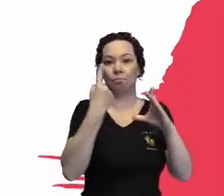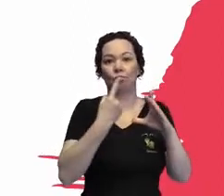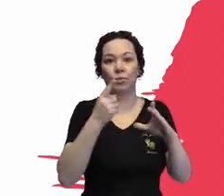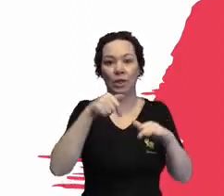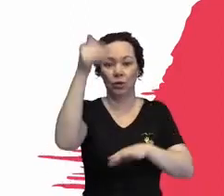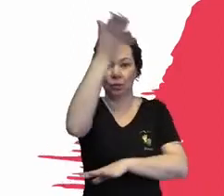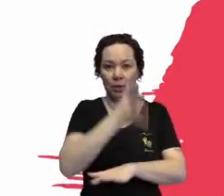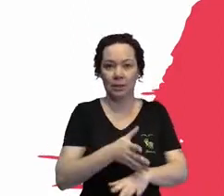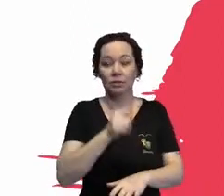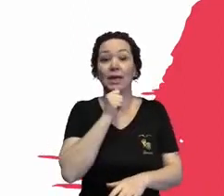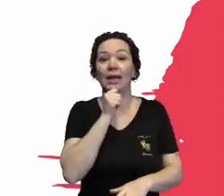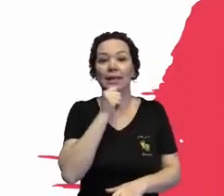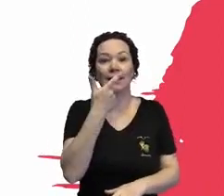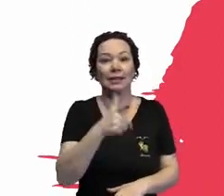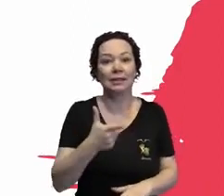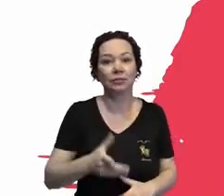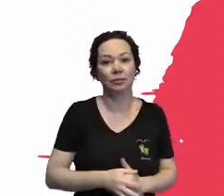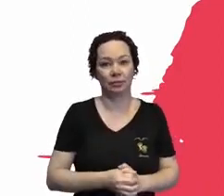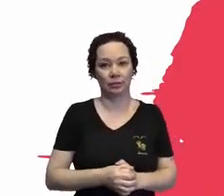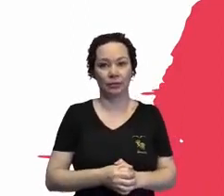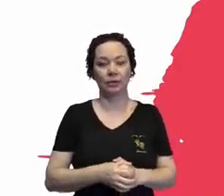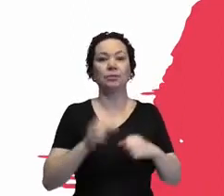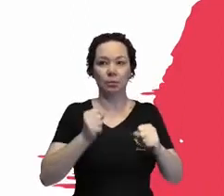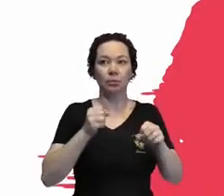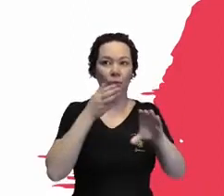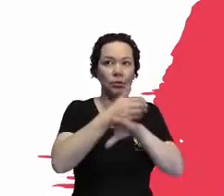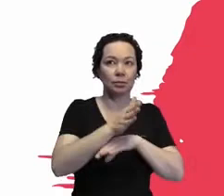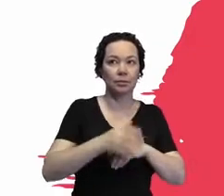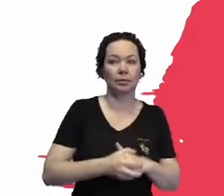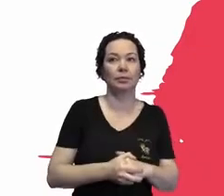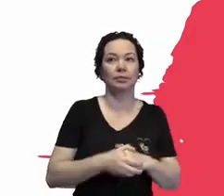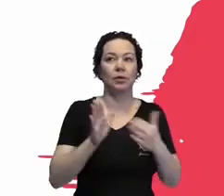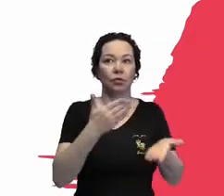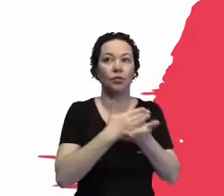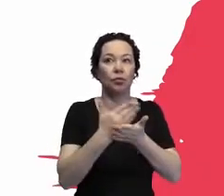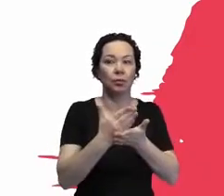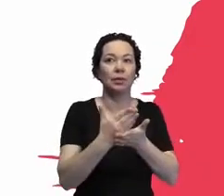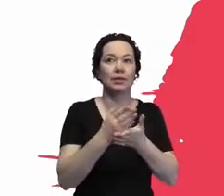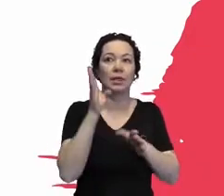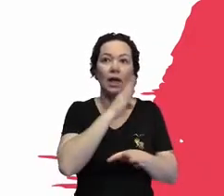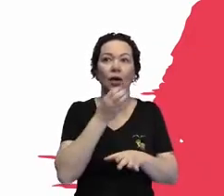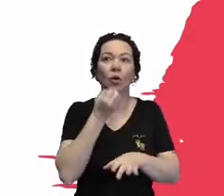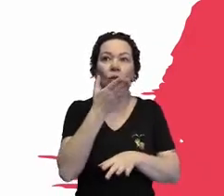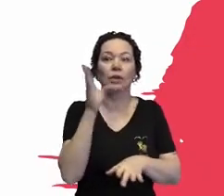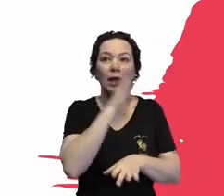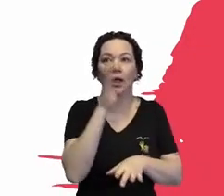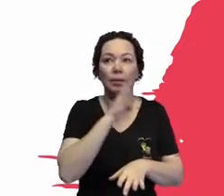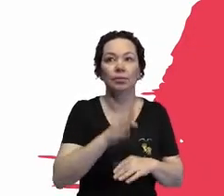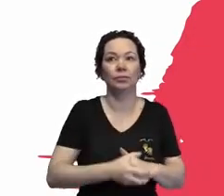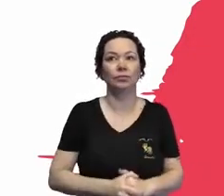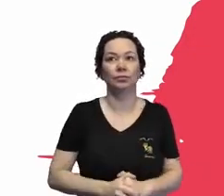opção que ainda não existe. Pode passar o slide, que agora eu vou começar a contar rapidamente a jornada.